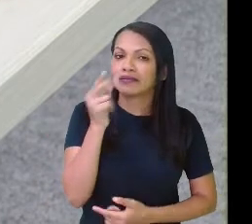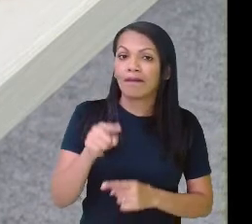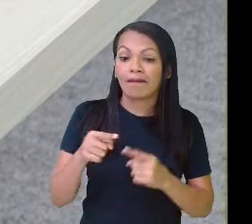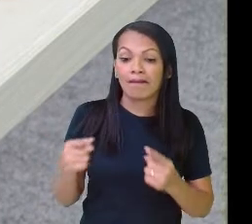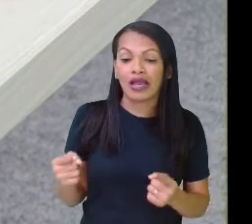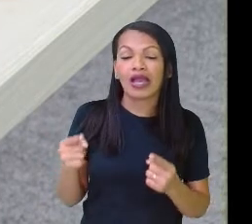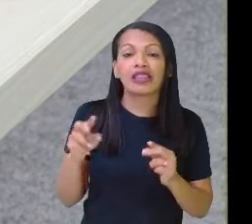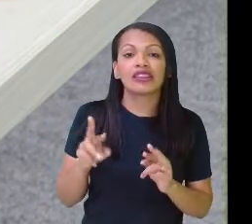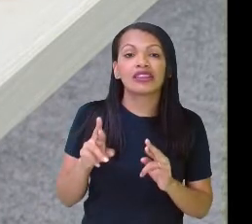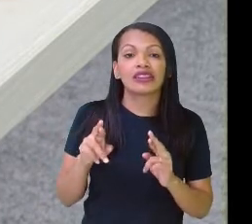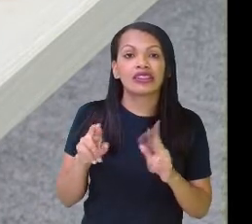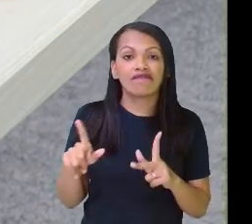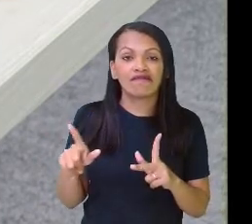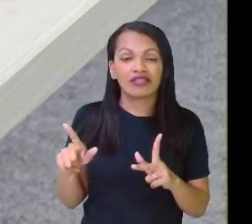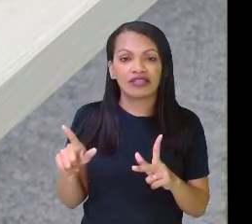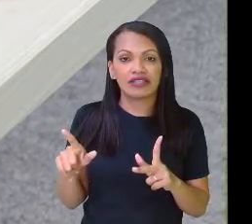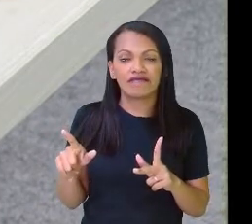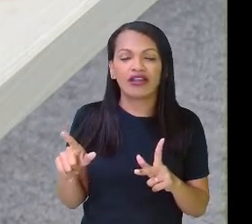Inteiro?